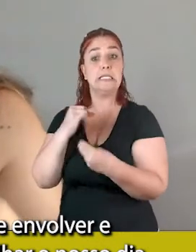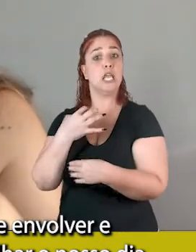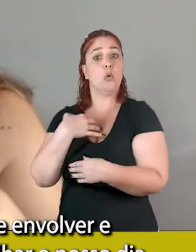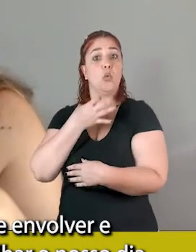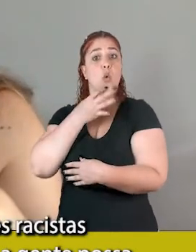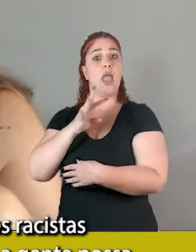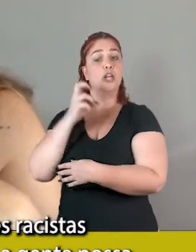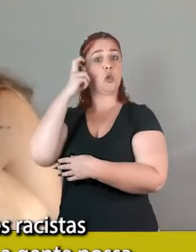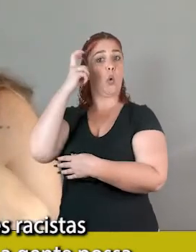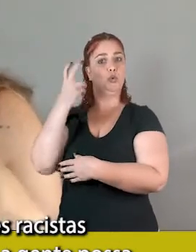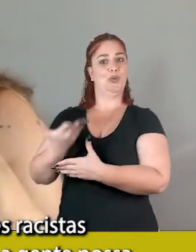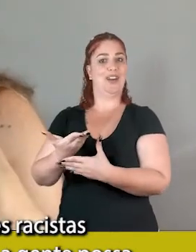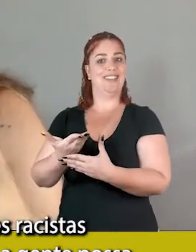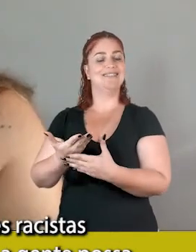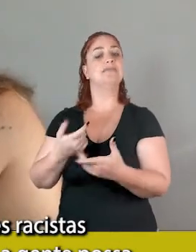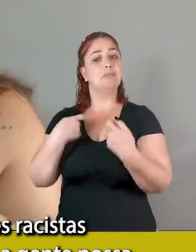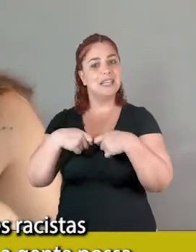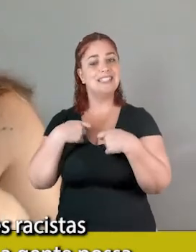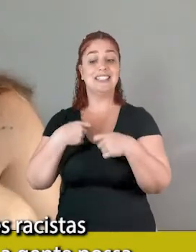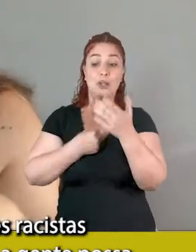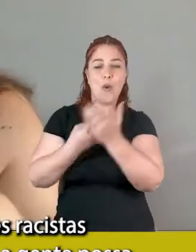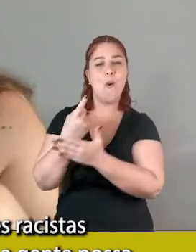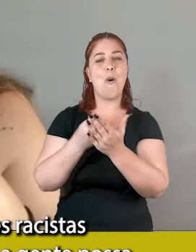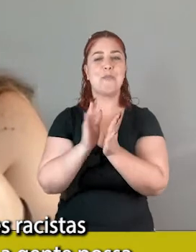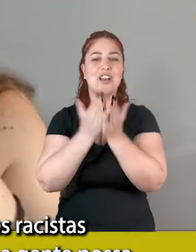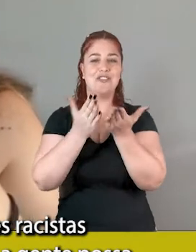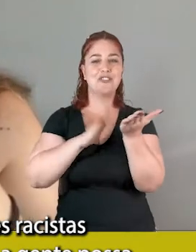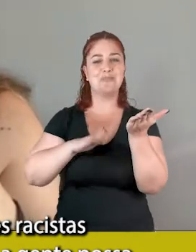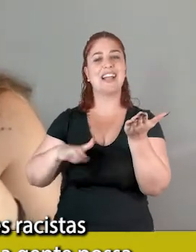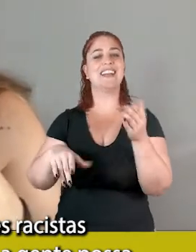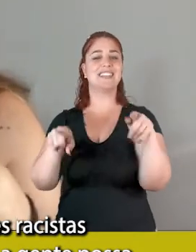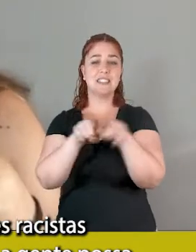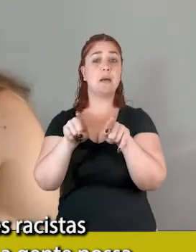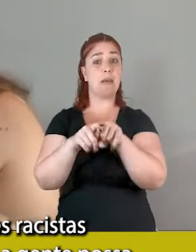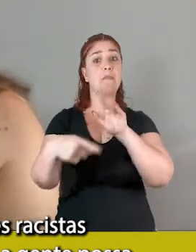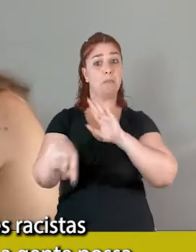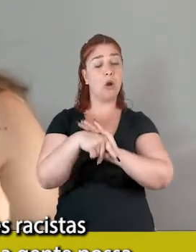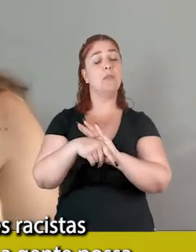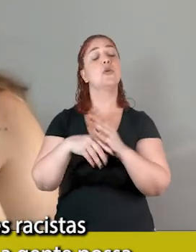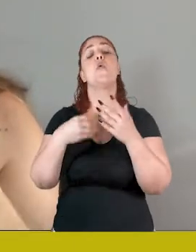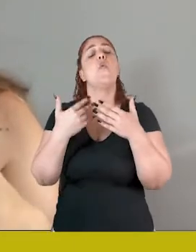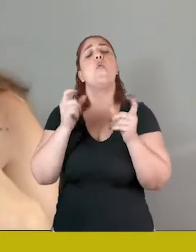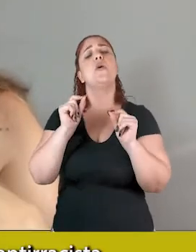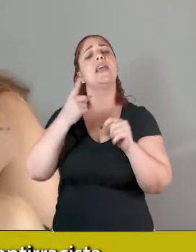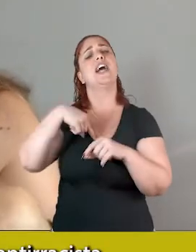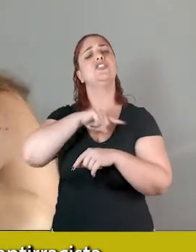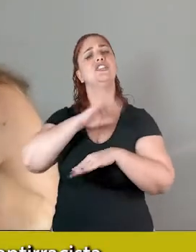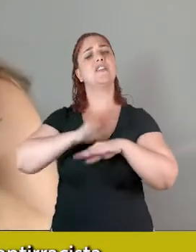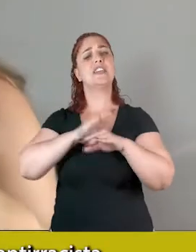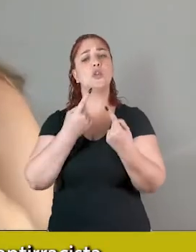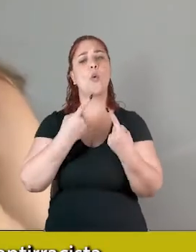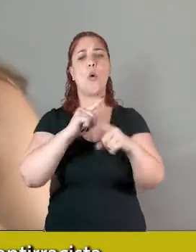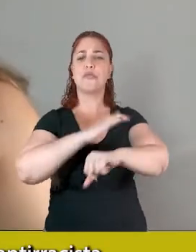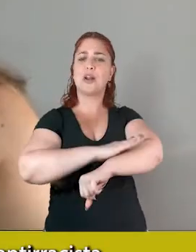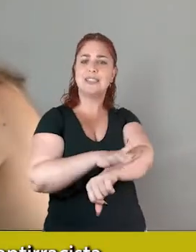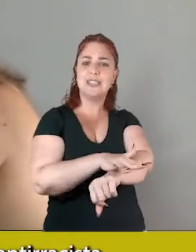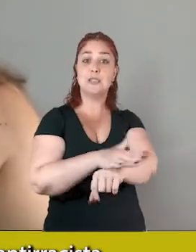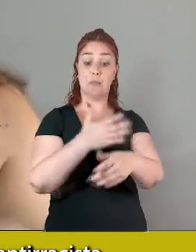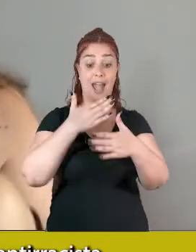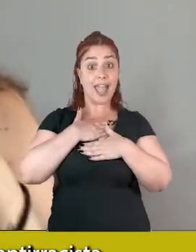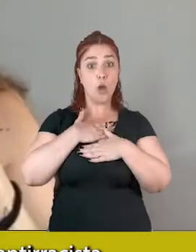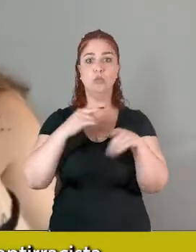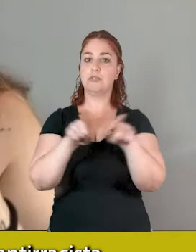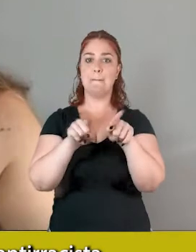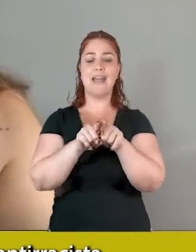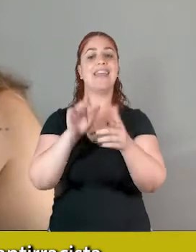olhar o nosso dia a dia e ver que atitudes racistas a gente tem feito para que a gente possa não ser racista,